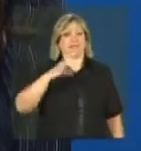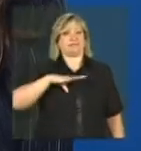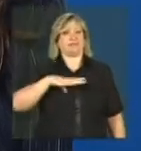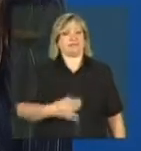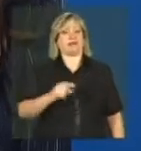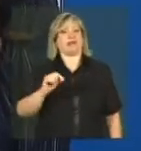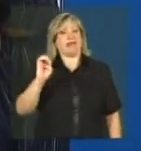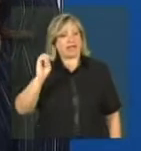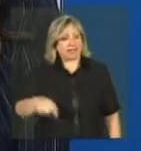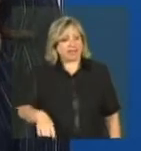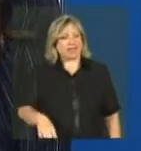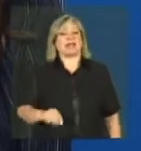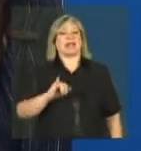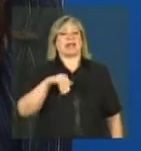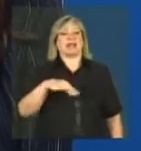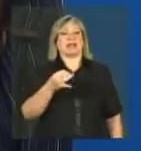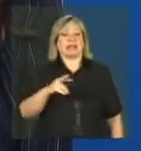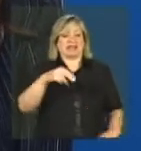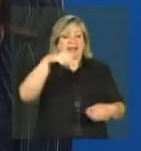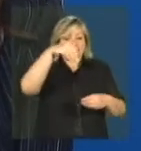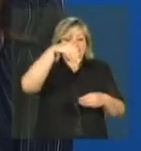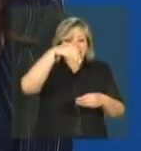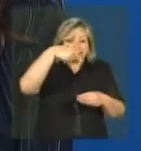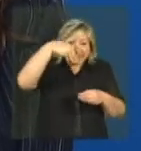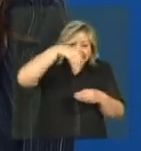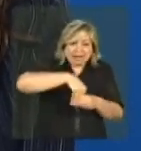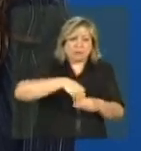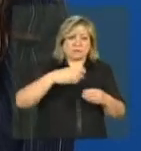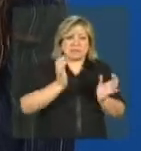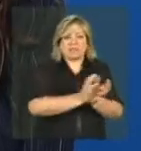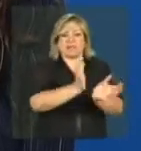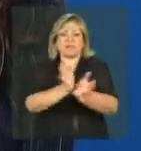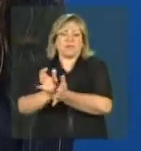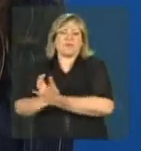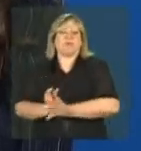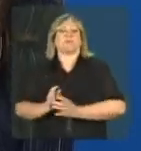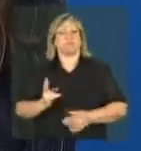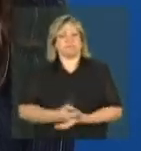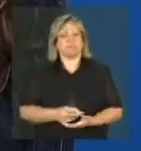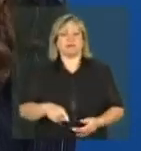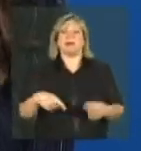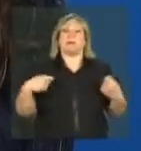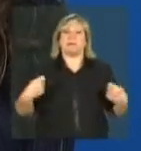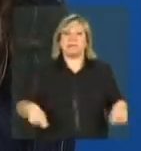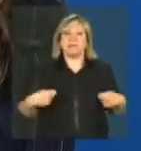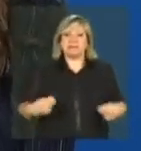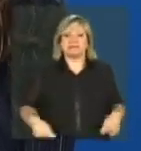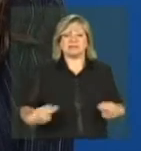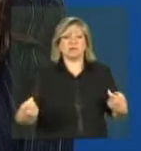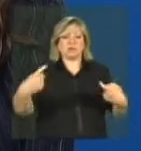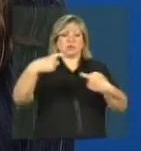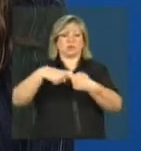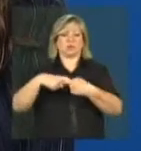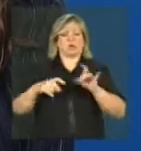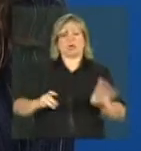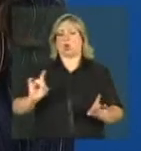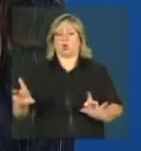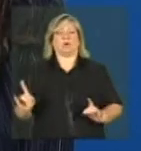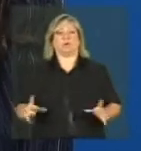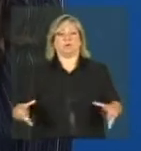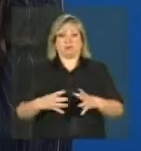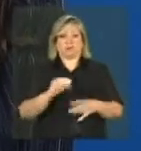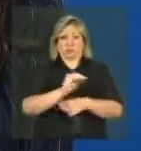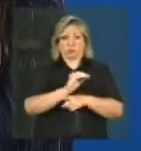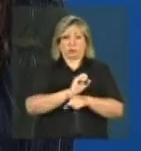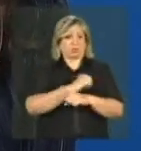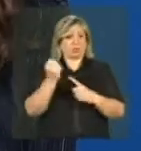intersetorialidade mesmo, né? Onde você percebe a necessidade da complementação da outra política. Então, a assistência social sozinha